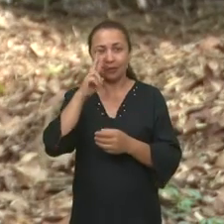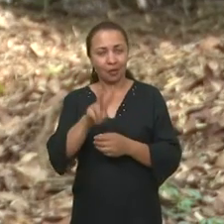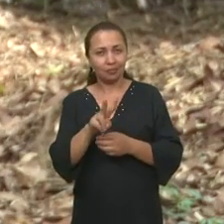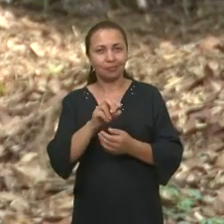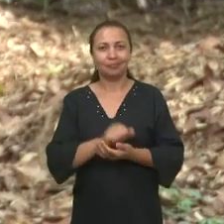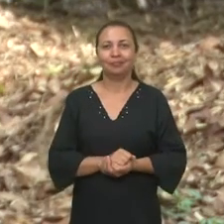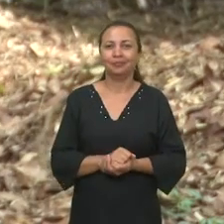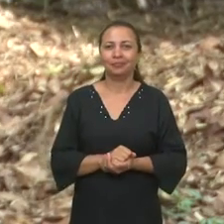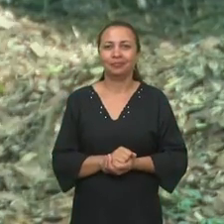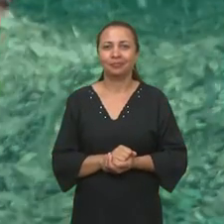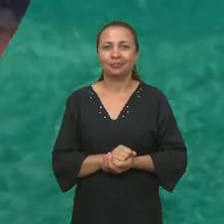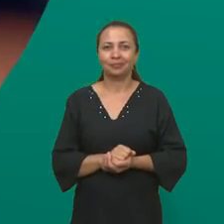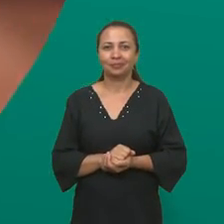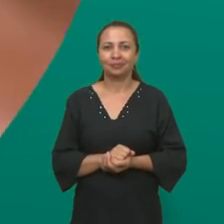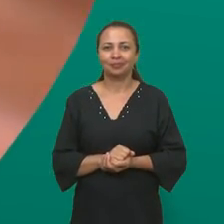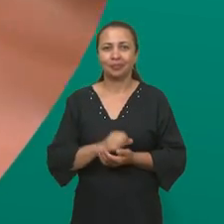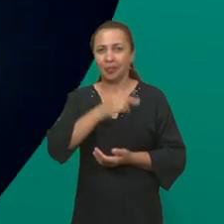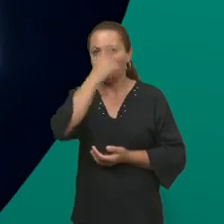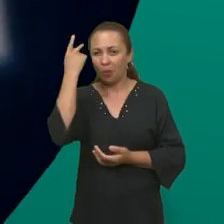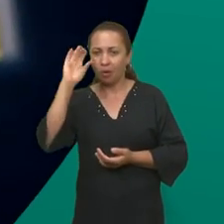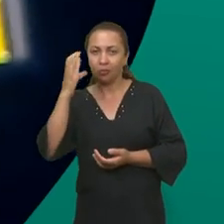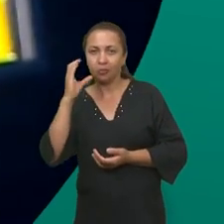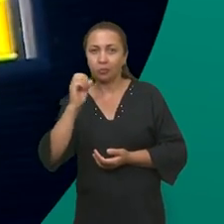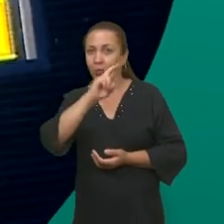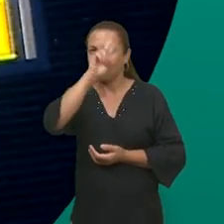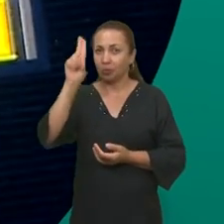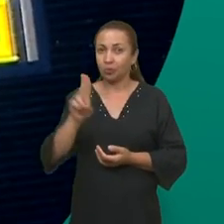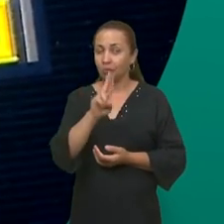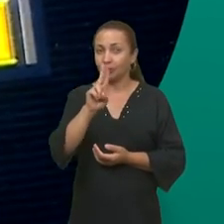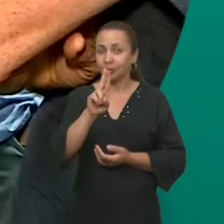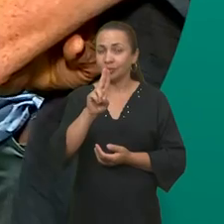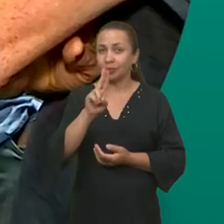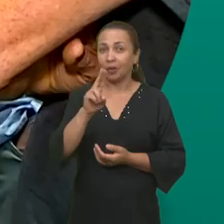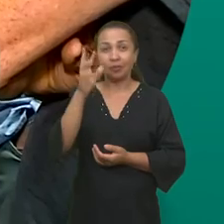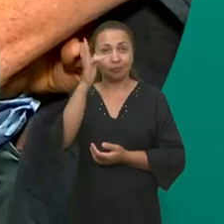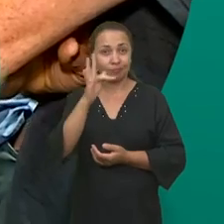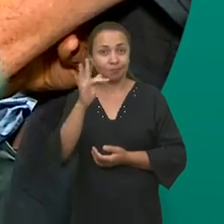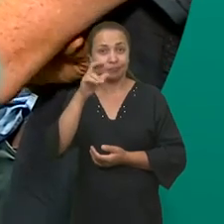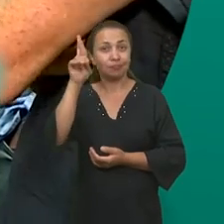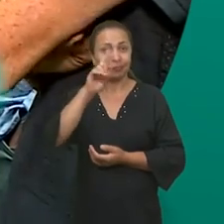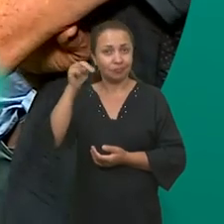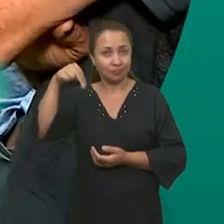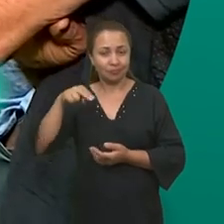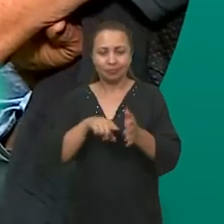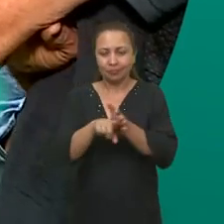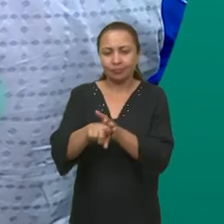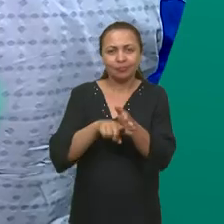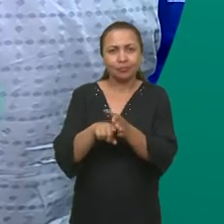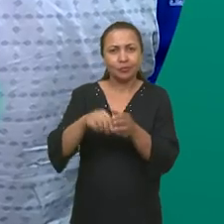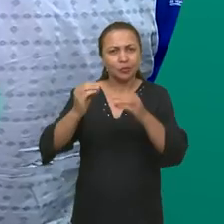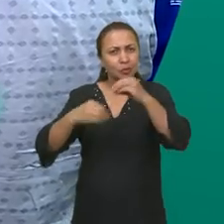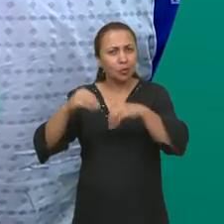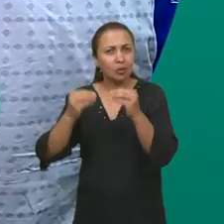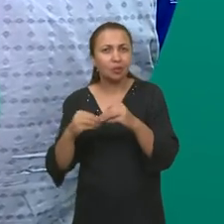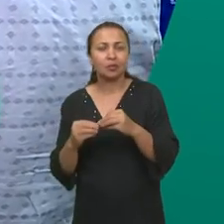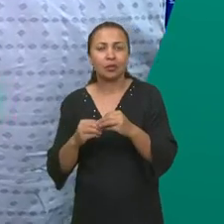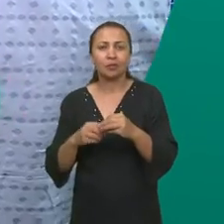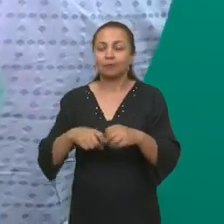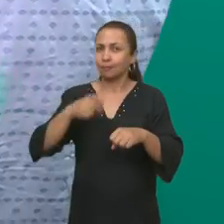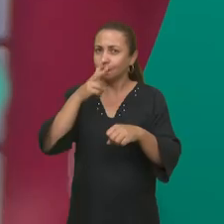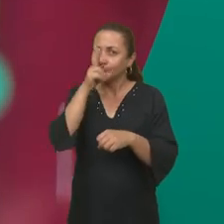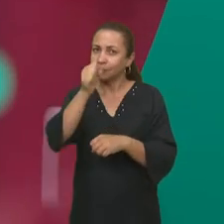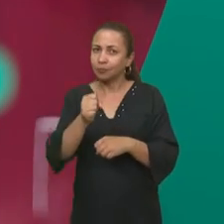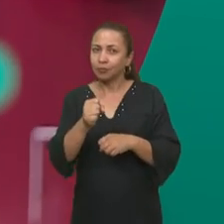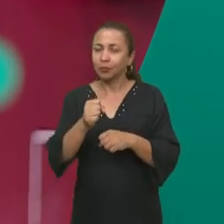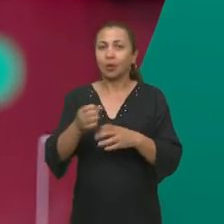você vai conferir. Cientistas da Universidade Federal do Rio Grande do Norte pesquisam materiais ultra-resistentes ao